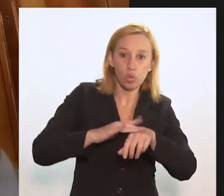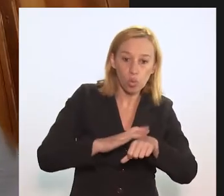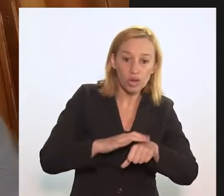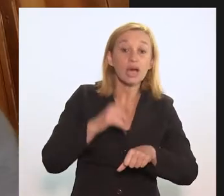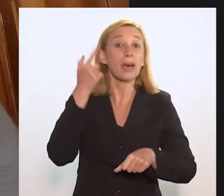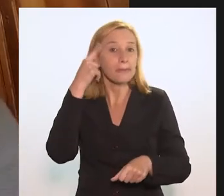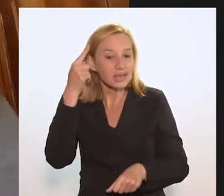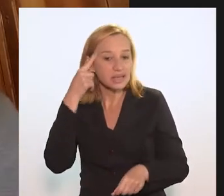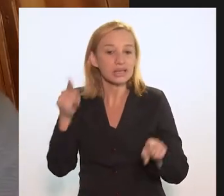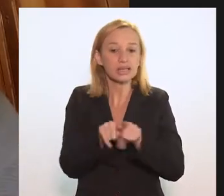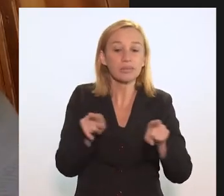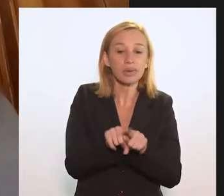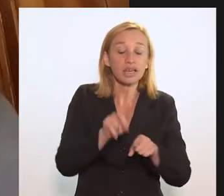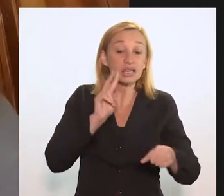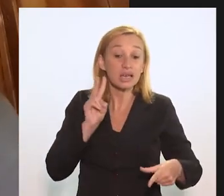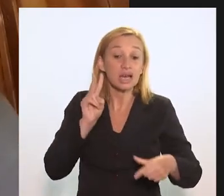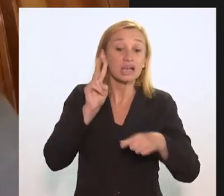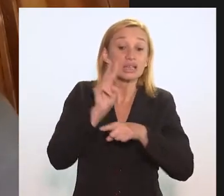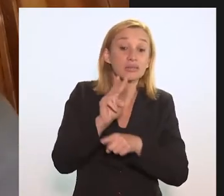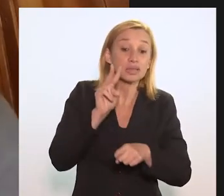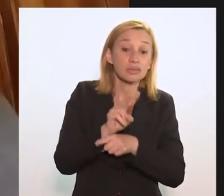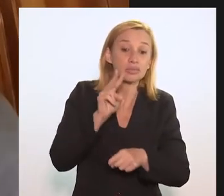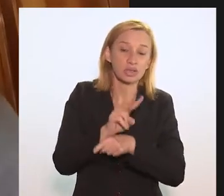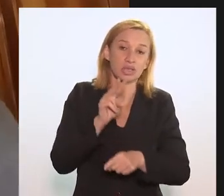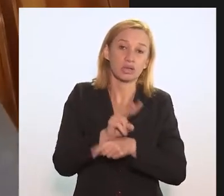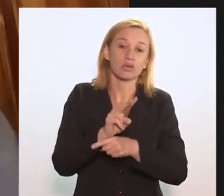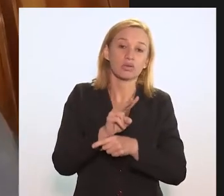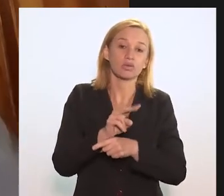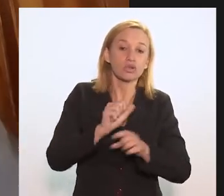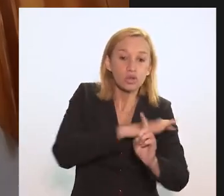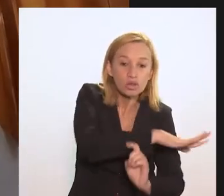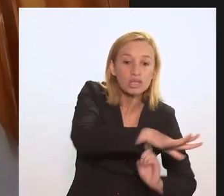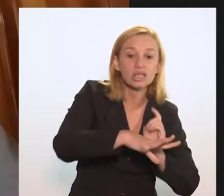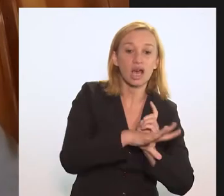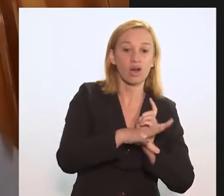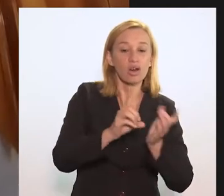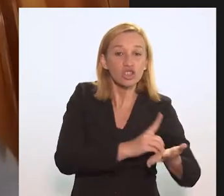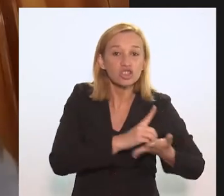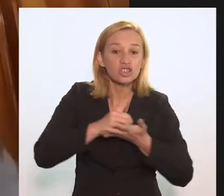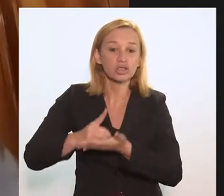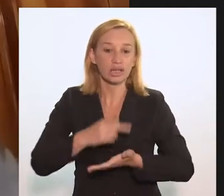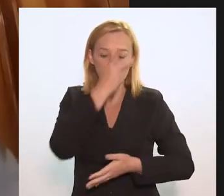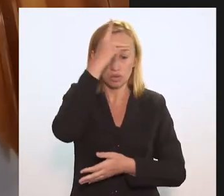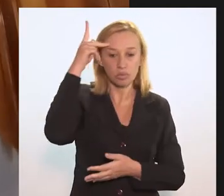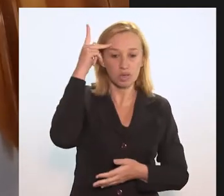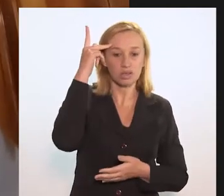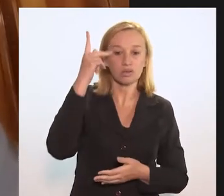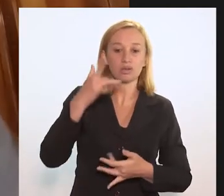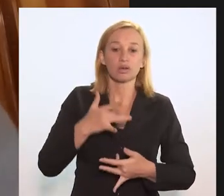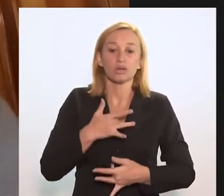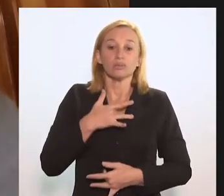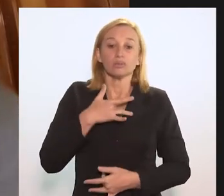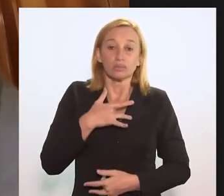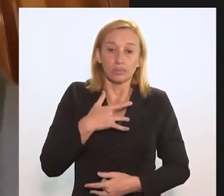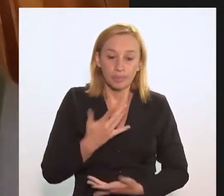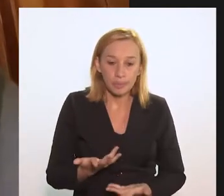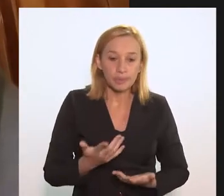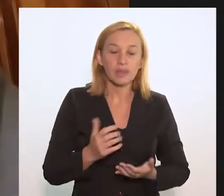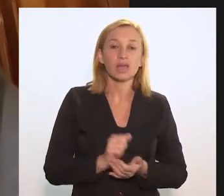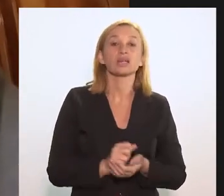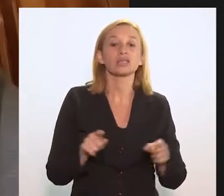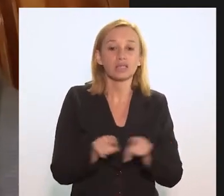doença, que pensem também na proteção social, na defesa da dignidade das pessoas afetadas pela tuberculose,